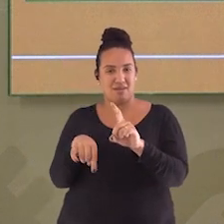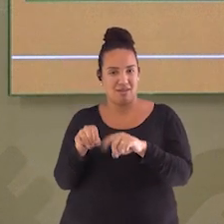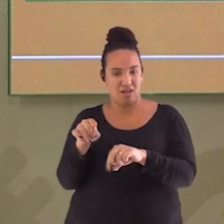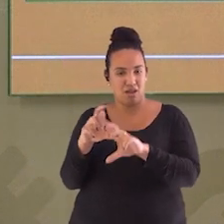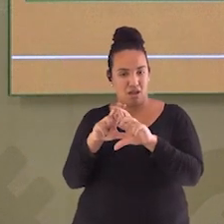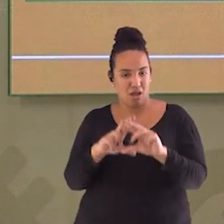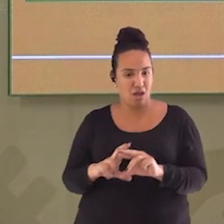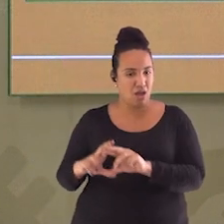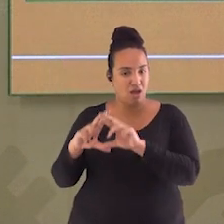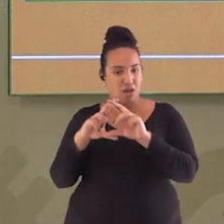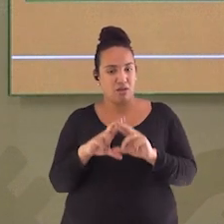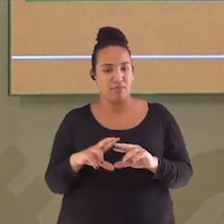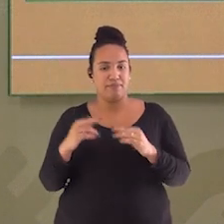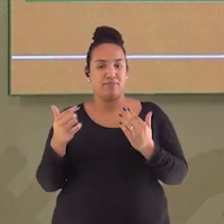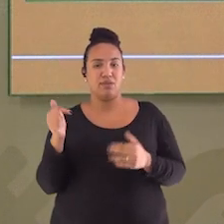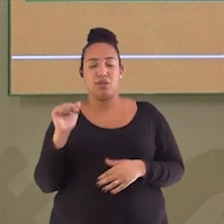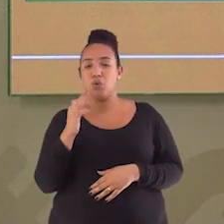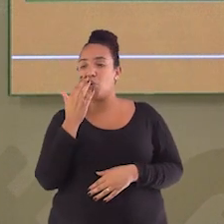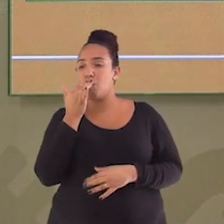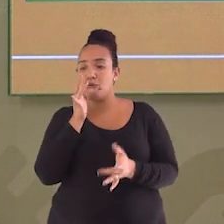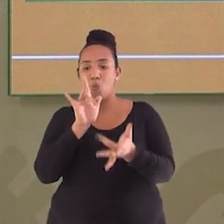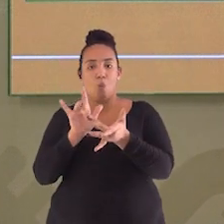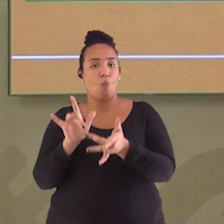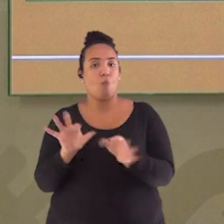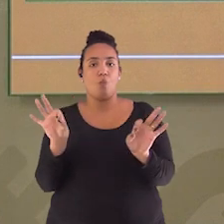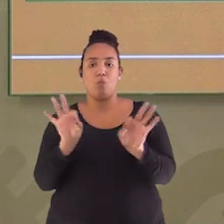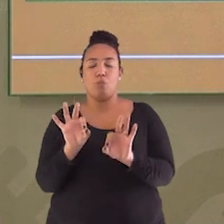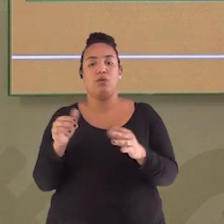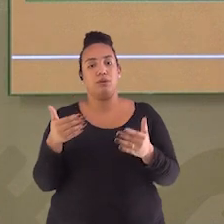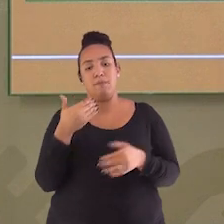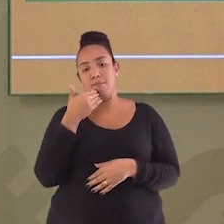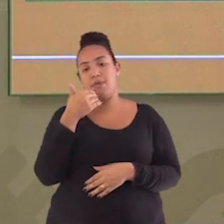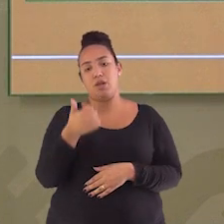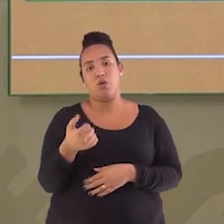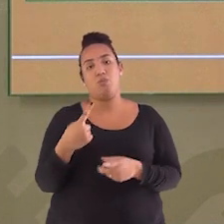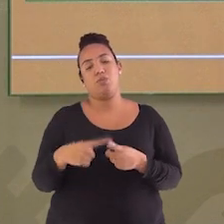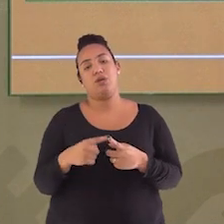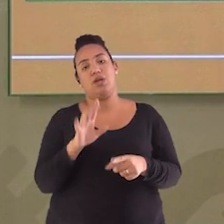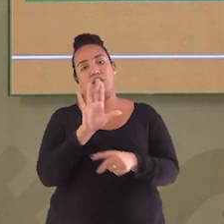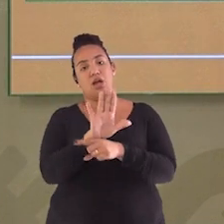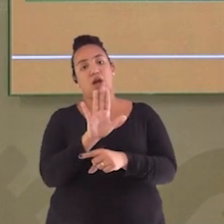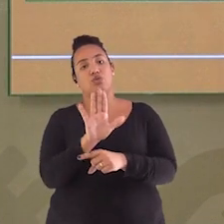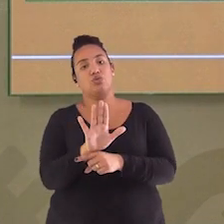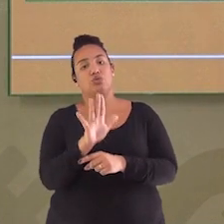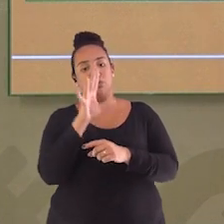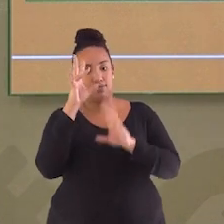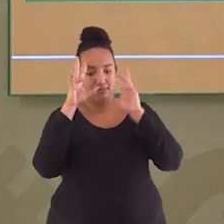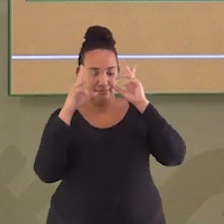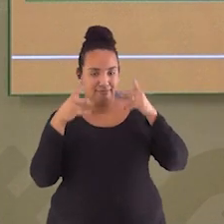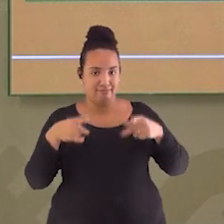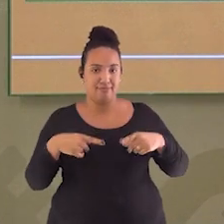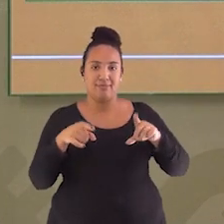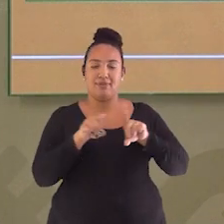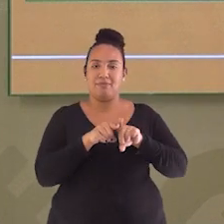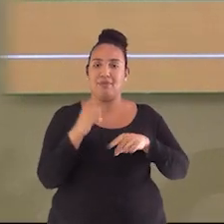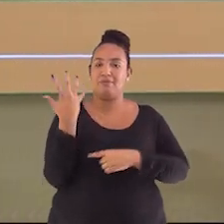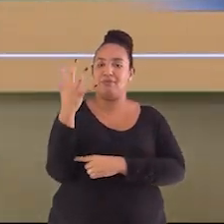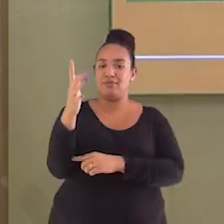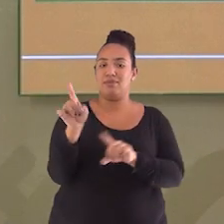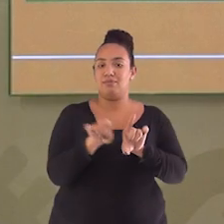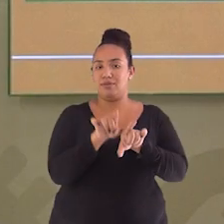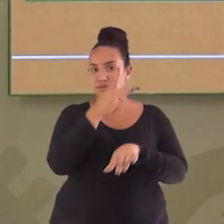eles não chegam sujos de alimentos, então, para eles é muito mais vantagem. Você está se ajudando, você está ajudando o meio ambiente, está ajudando o pessoal que está trabalhando também.